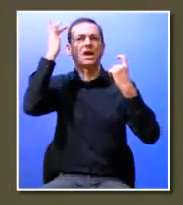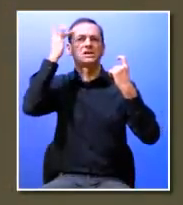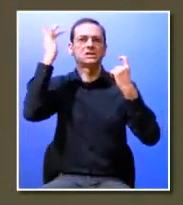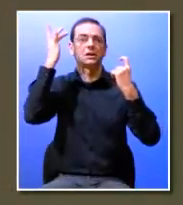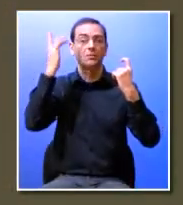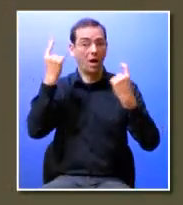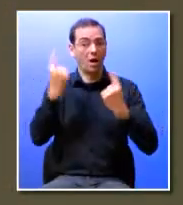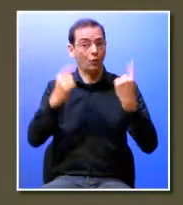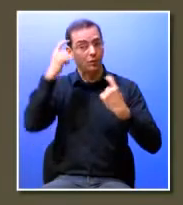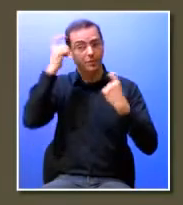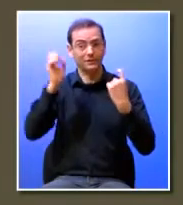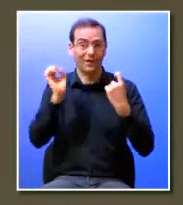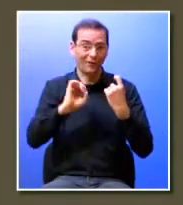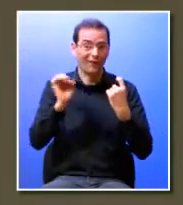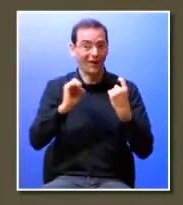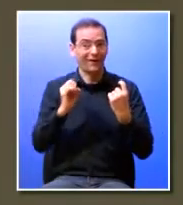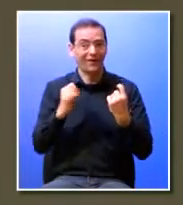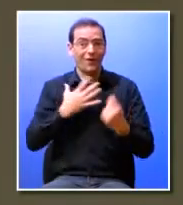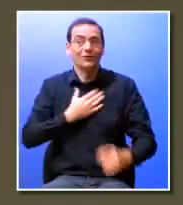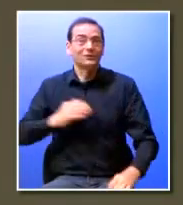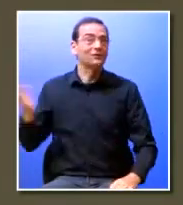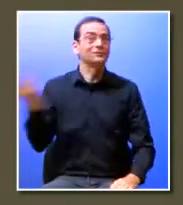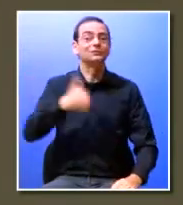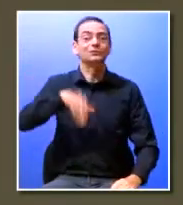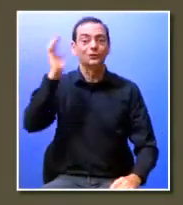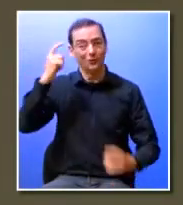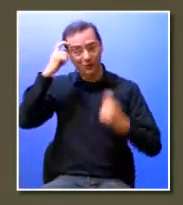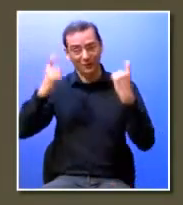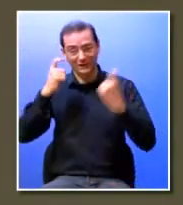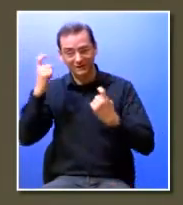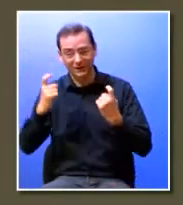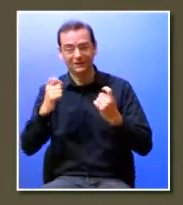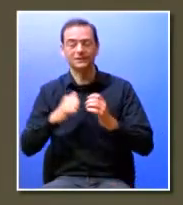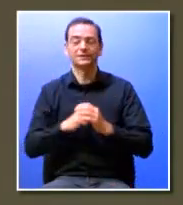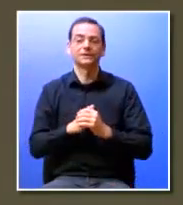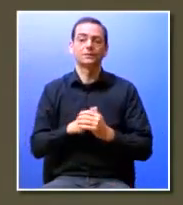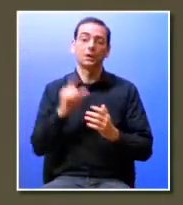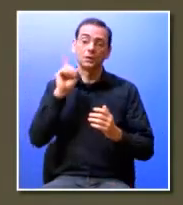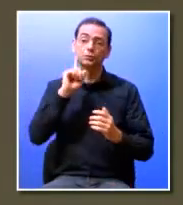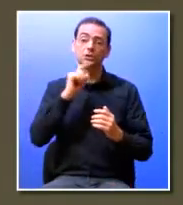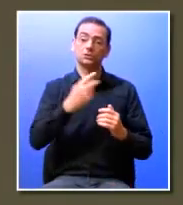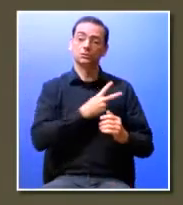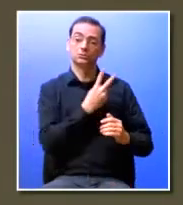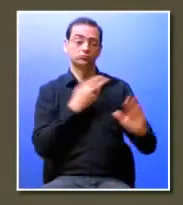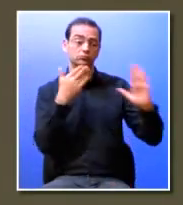nós não é? e portanto as universidades devem de facto ser isto ensinar-nos a pensar